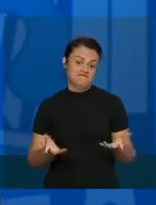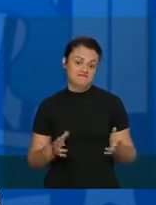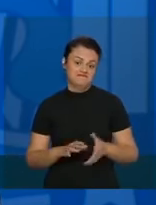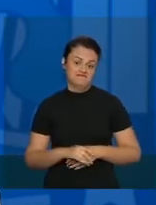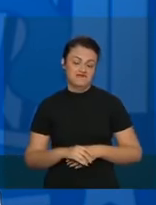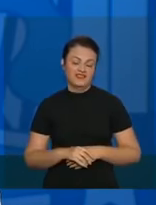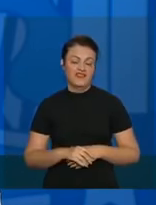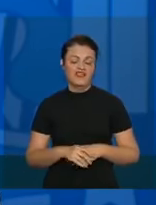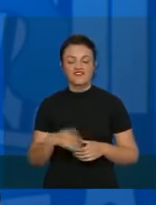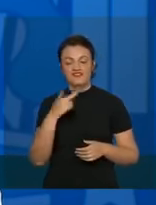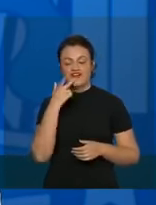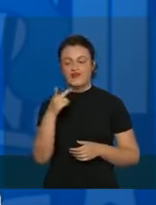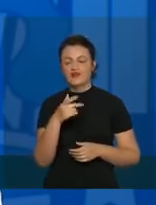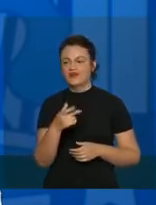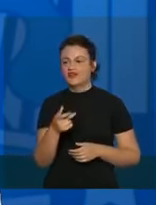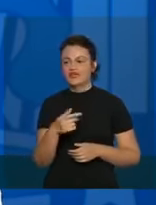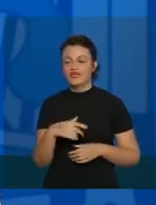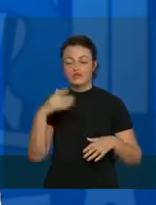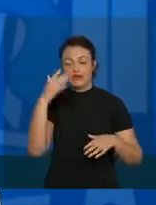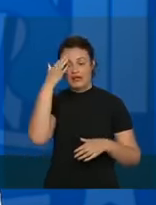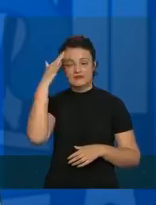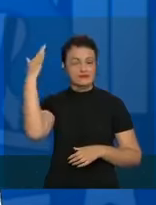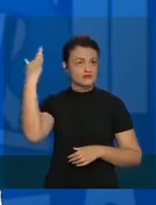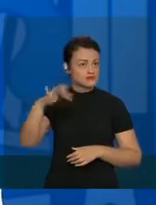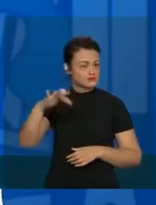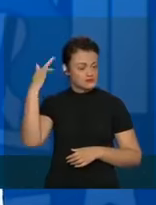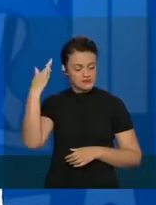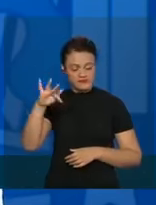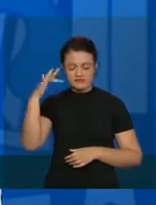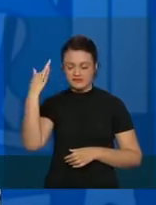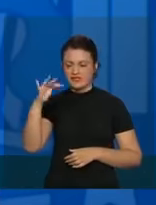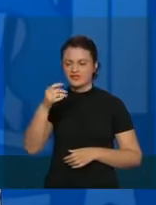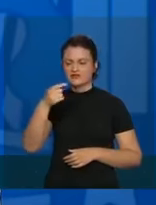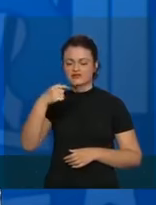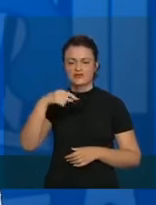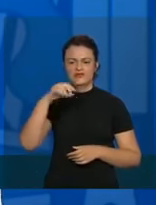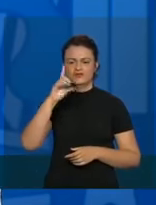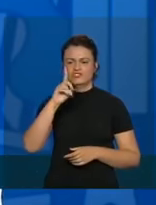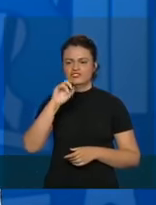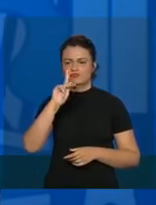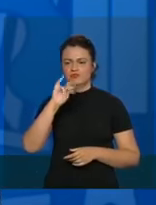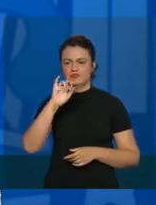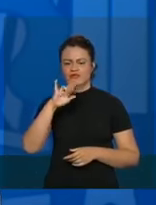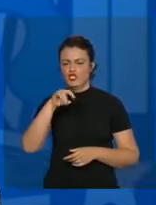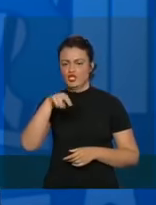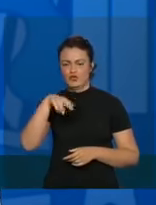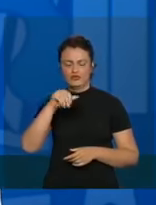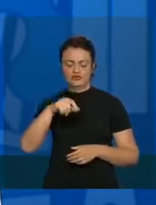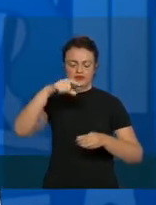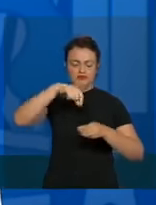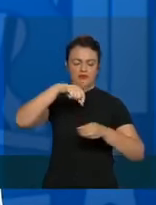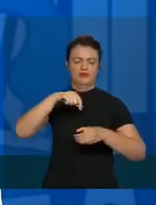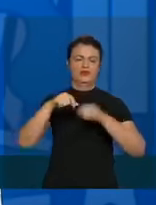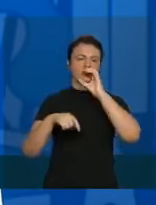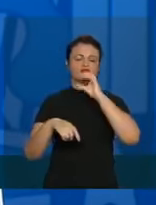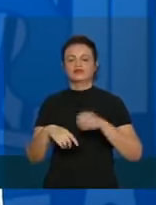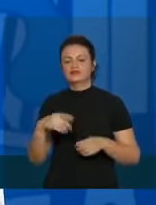Tomou, falou para mim que nunca teve tanta dor de cabeça na vida, tomou de pirona assustadoramente,